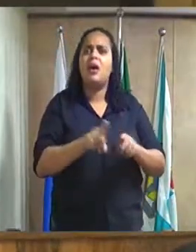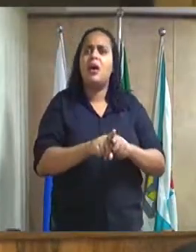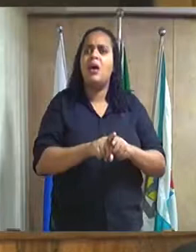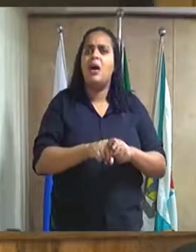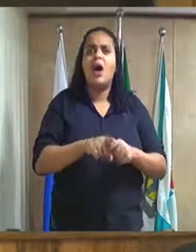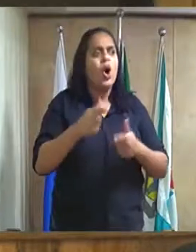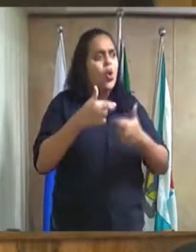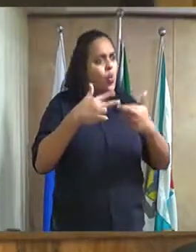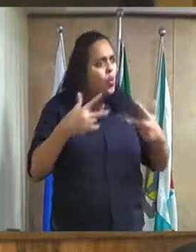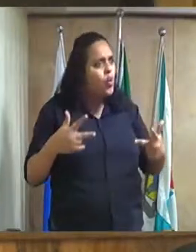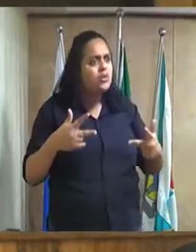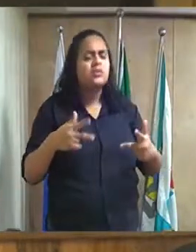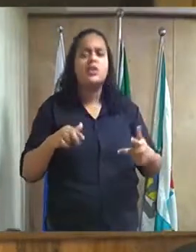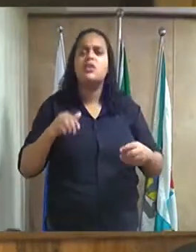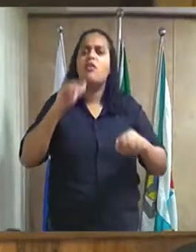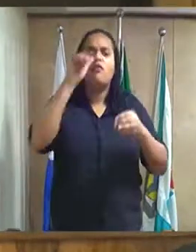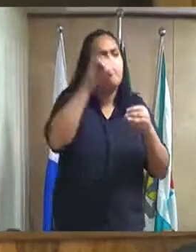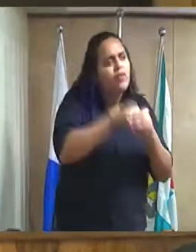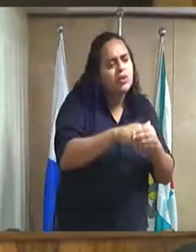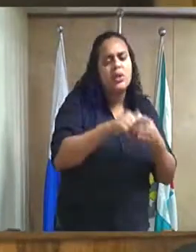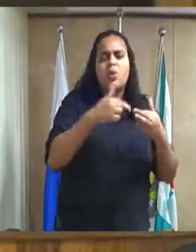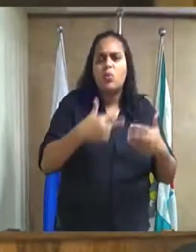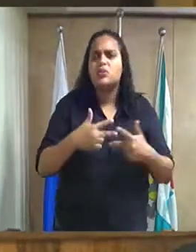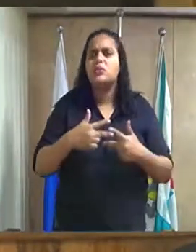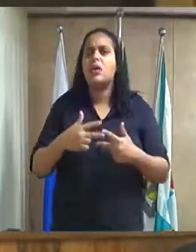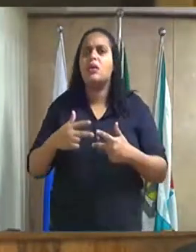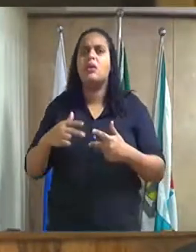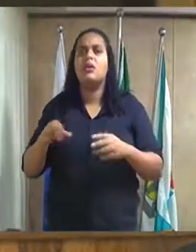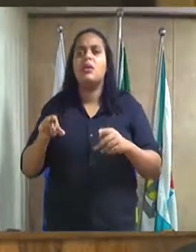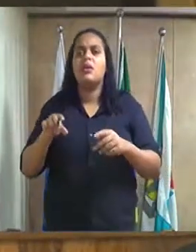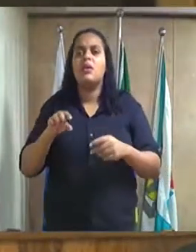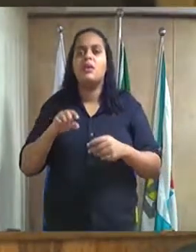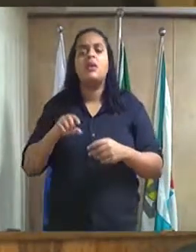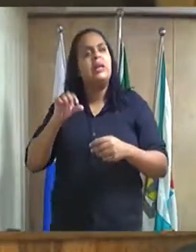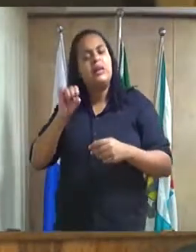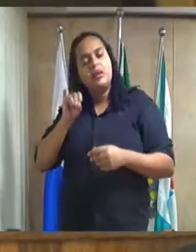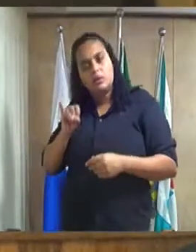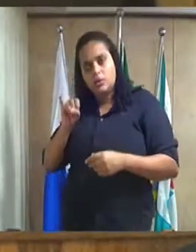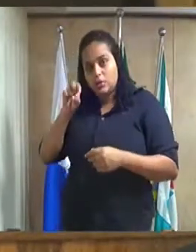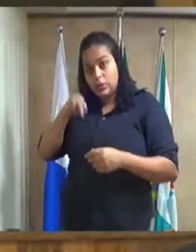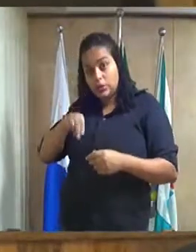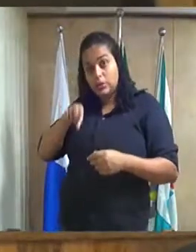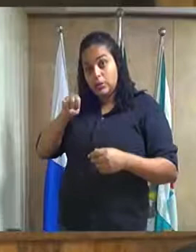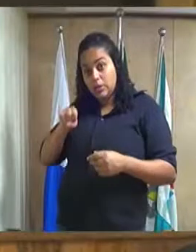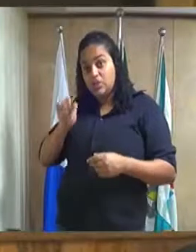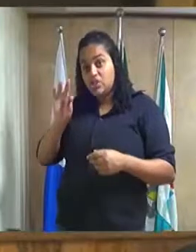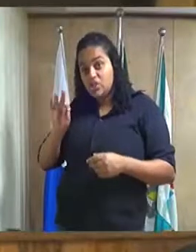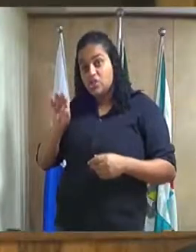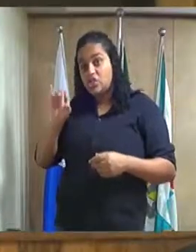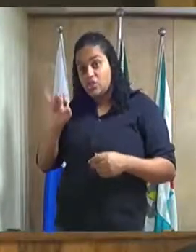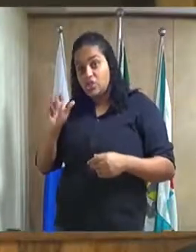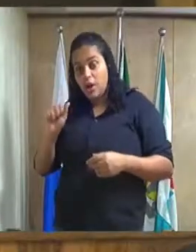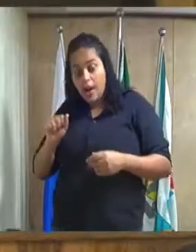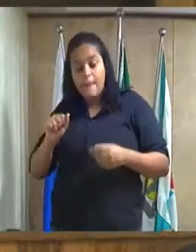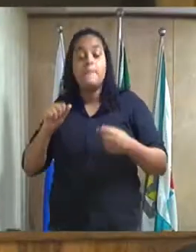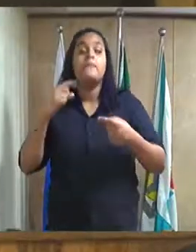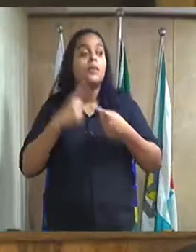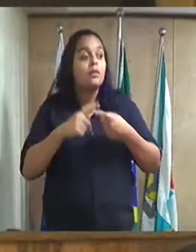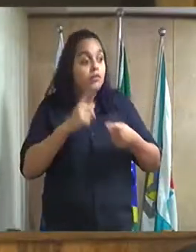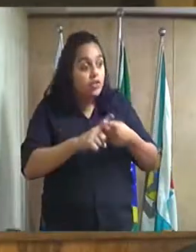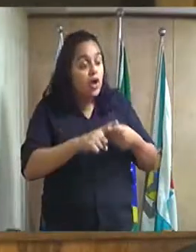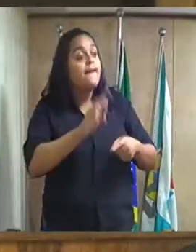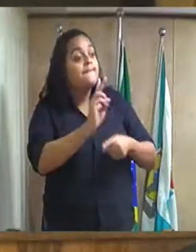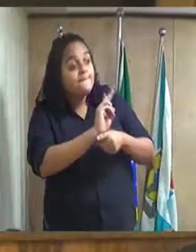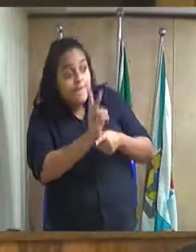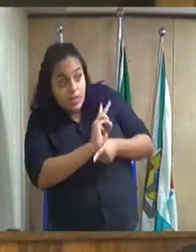pode ver aí que eu não votei na última anistia que teve e não voto mais em anistia fiscal nenhuma que vier para